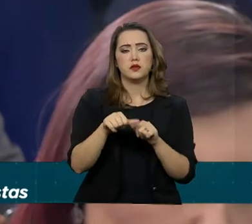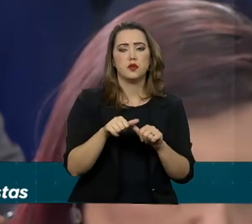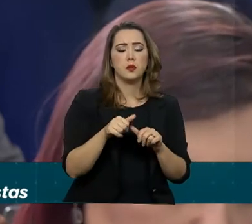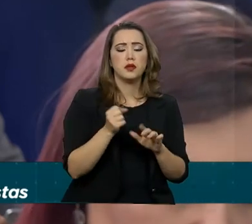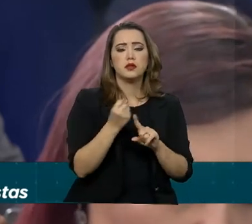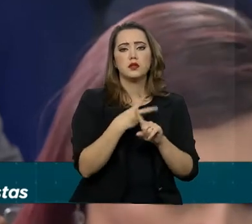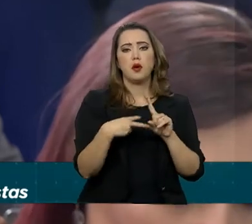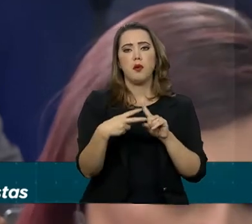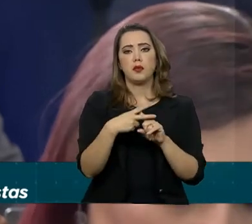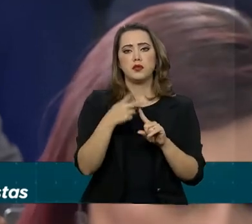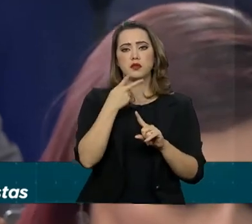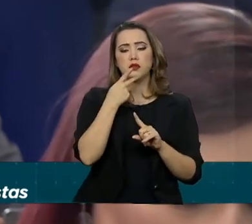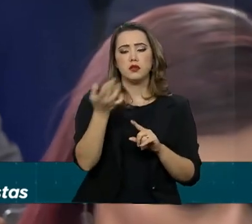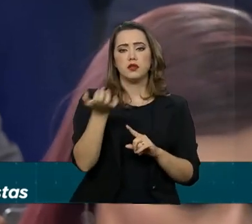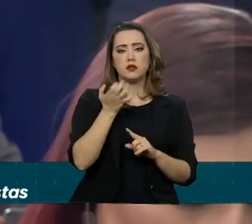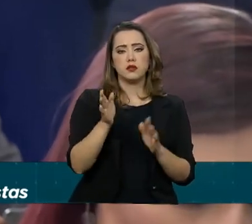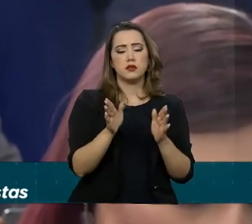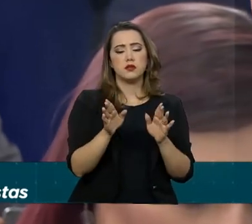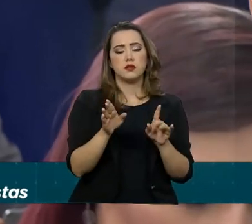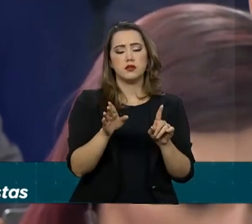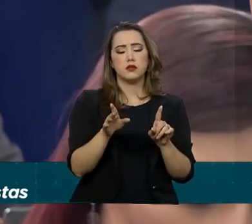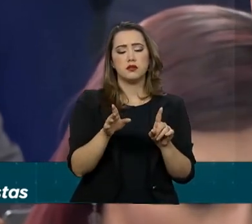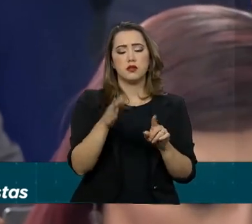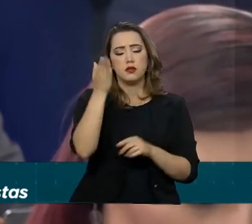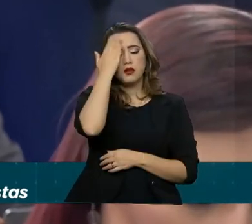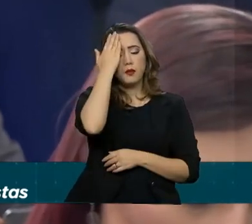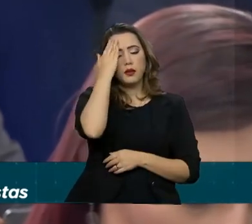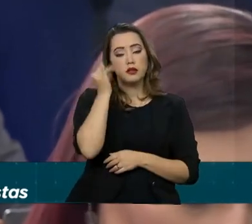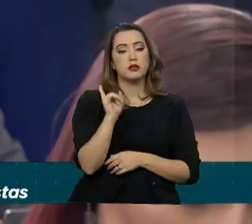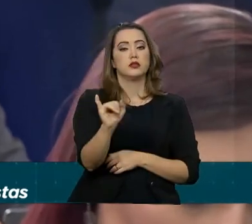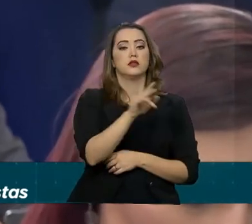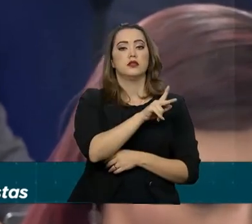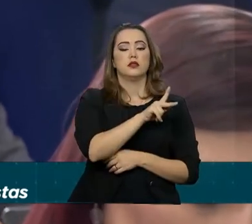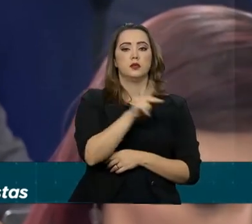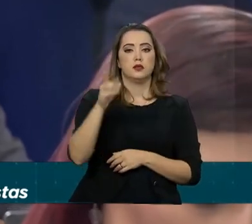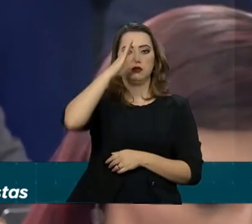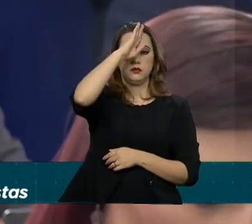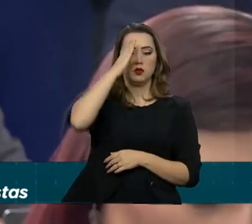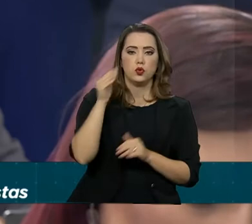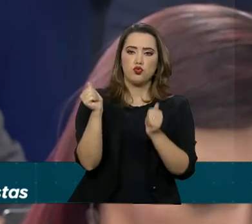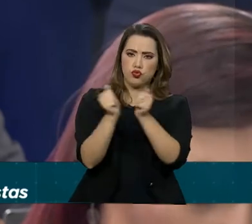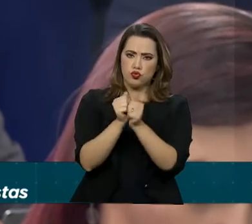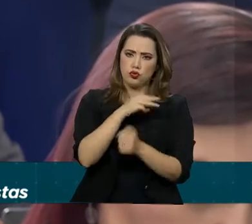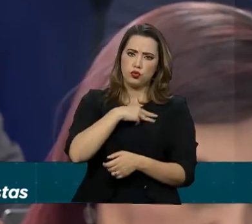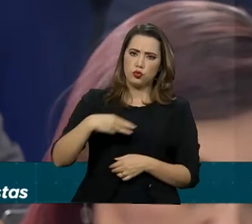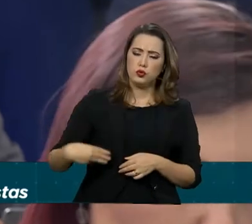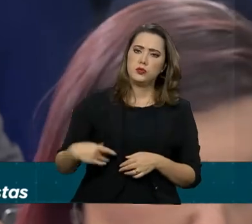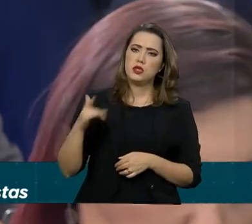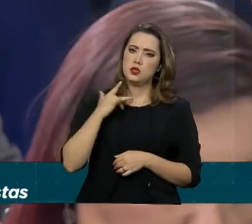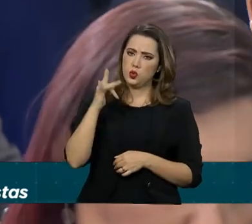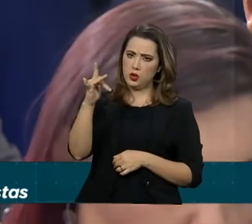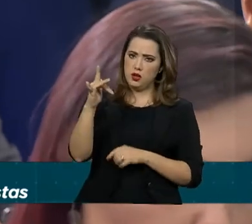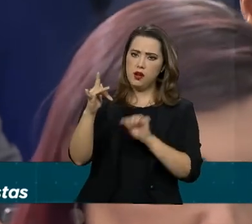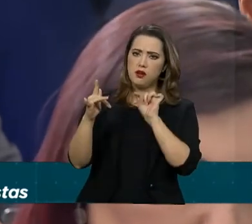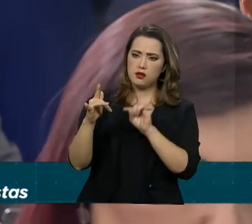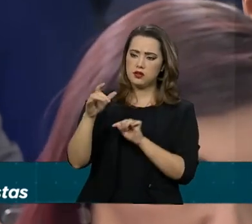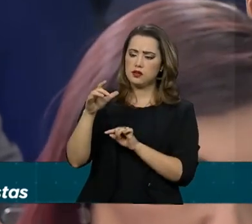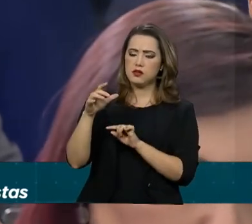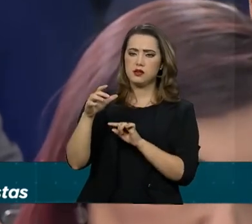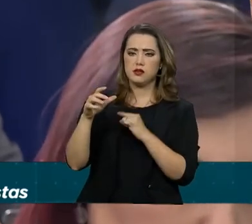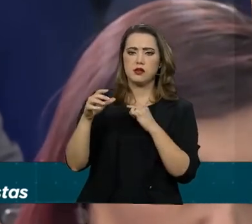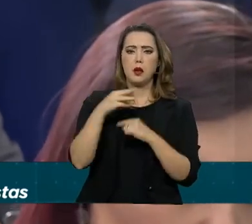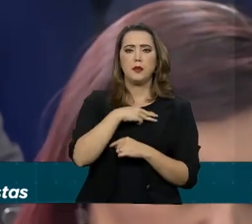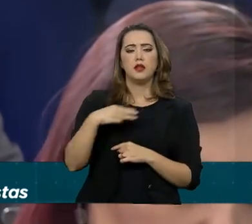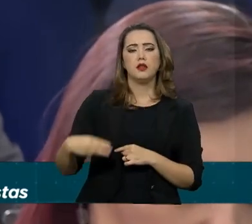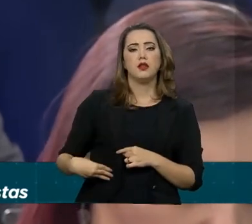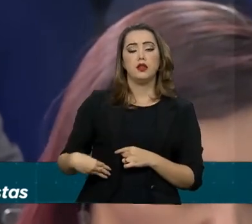gostaria de saber se agora à tarde o presidente esteve com o ministro Onyx. O ministro Onyx participou de uma reunião na casa do presidente